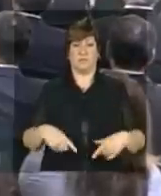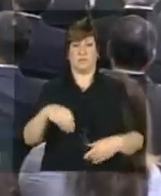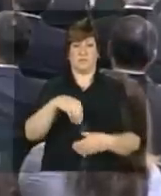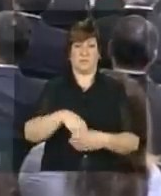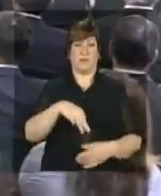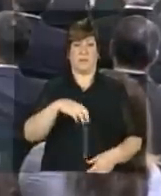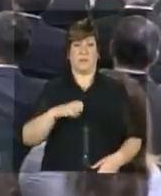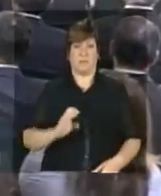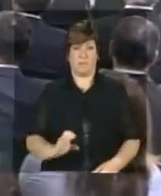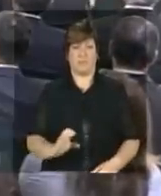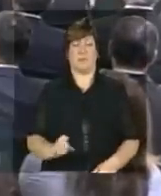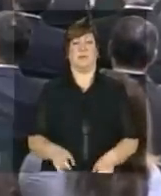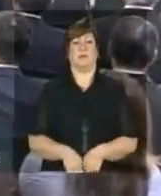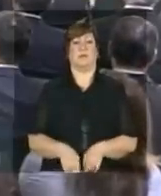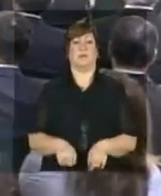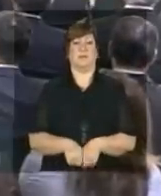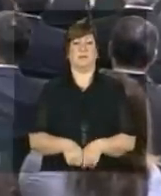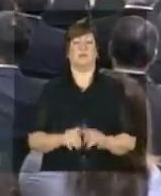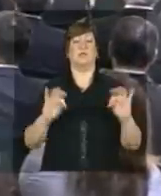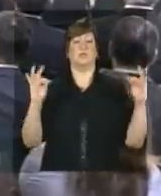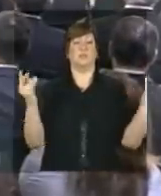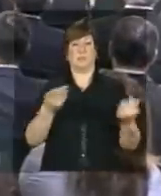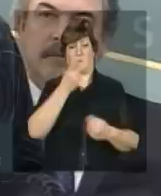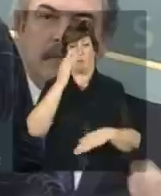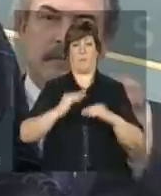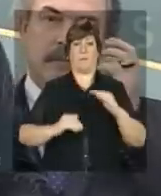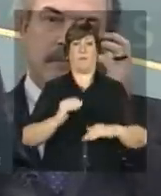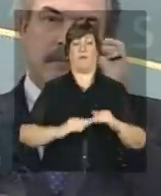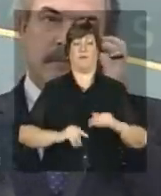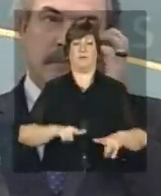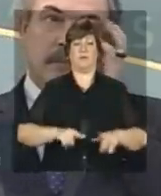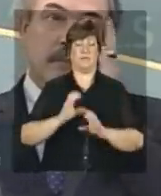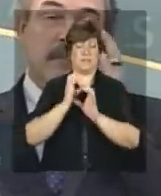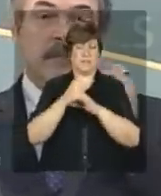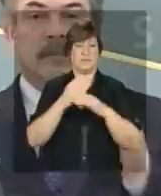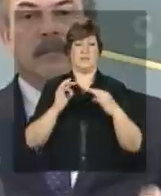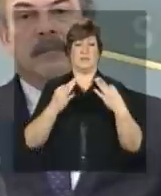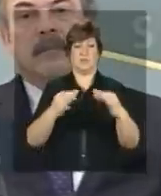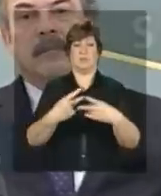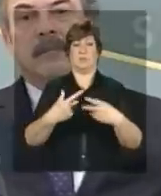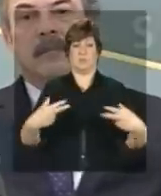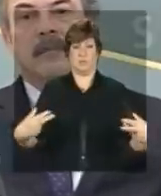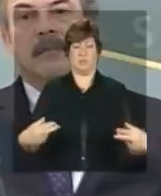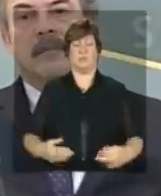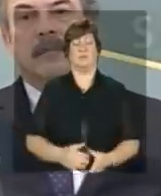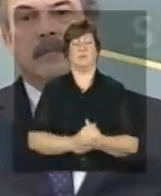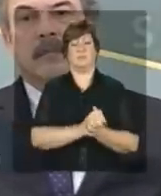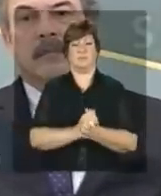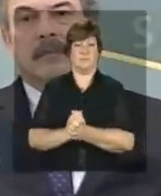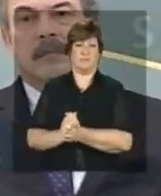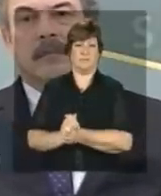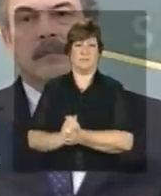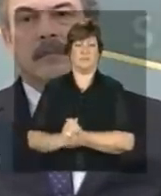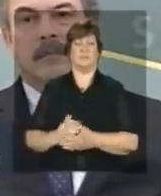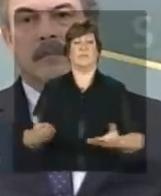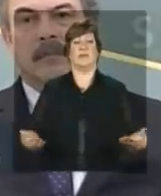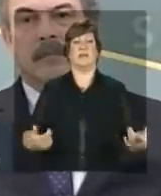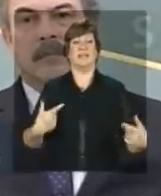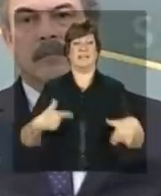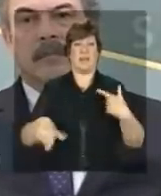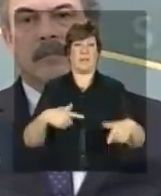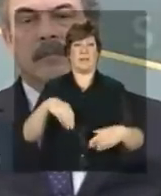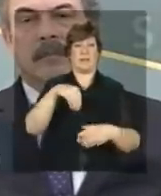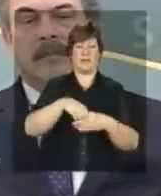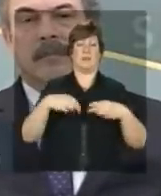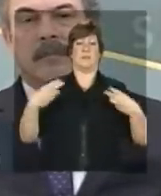Educação e Cultura, todos os profissionais também cientistas e funcionários